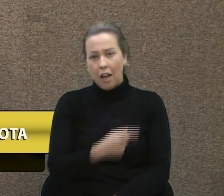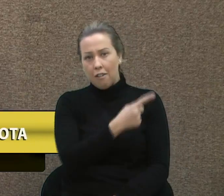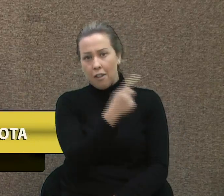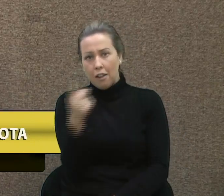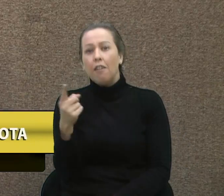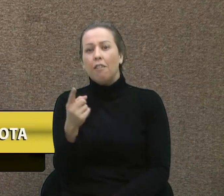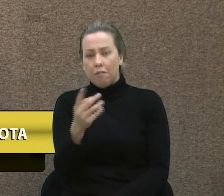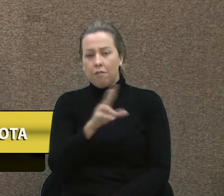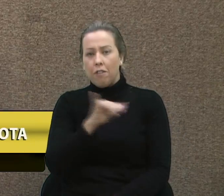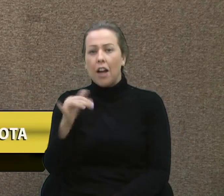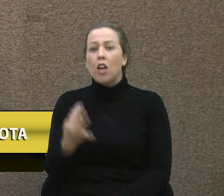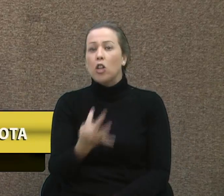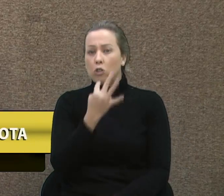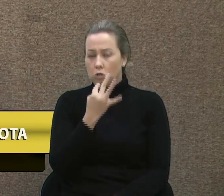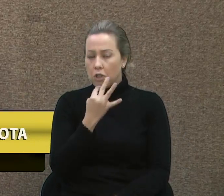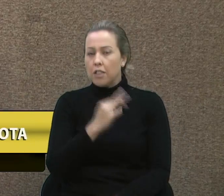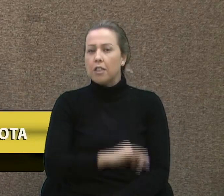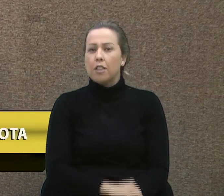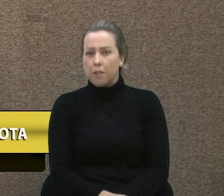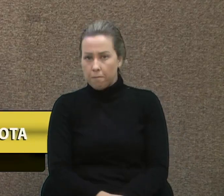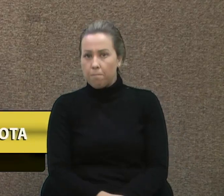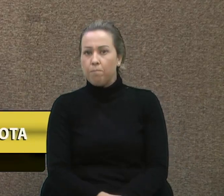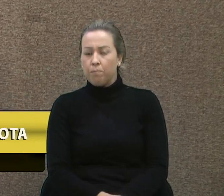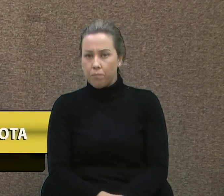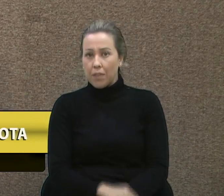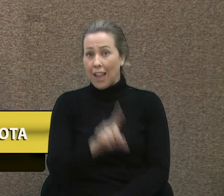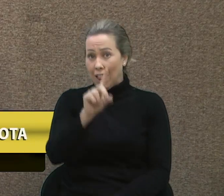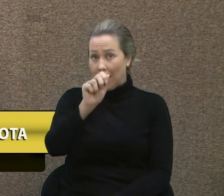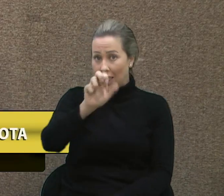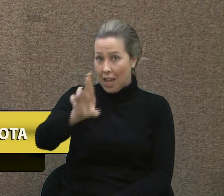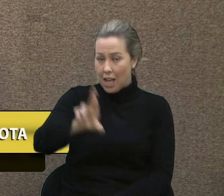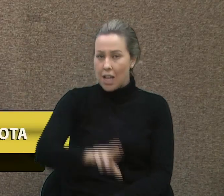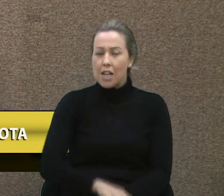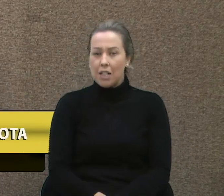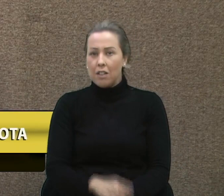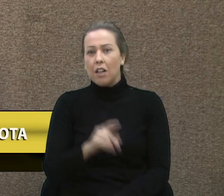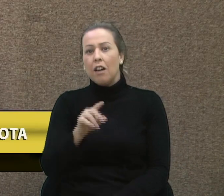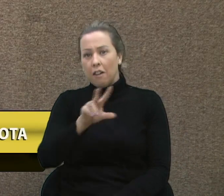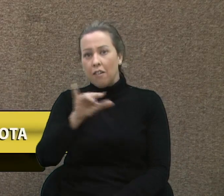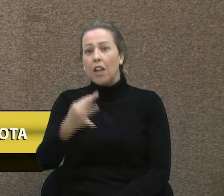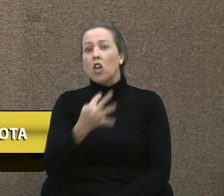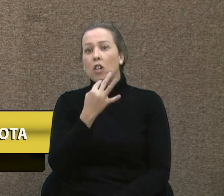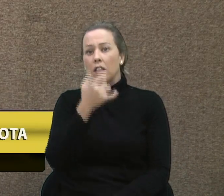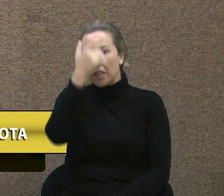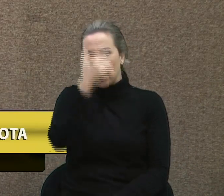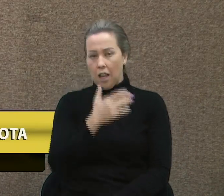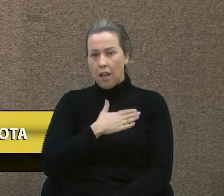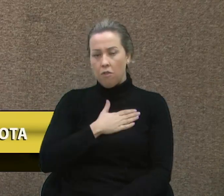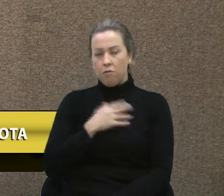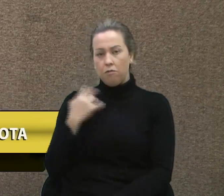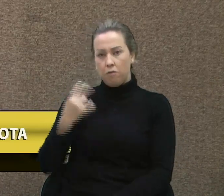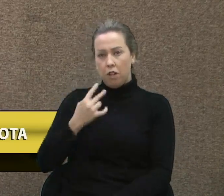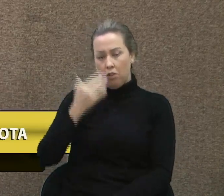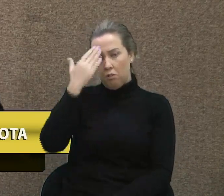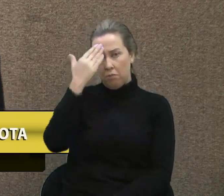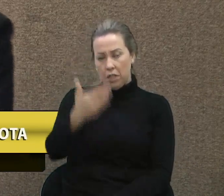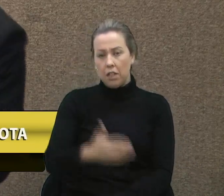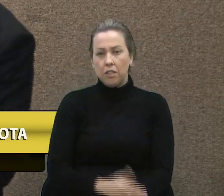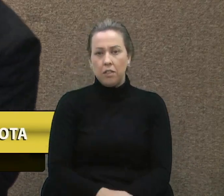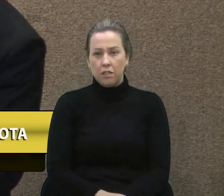conhecer, senhores do Dyer, aí vocês vão conhecer melhor esse vereador. Muito obrigado. Obrigado.